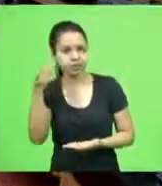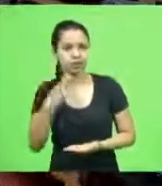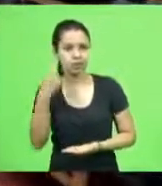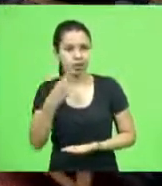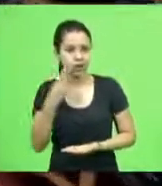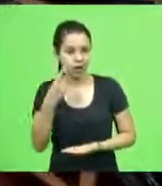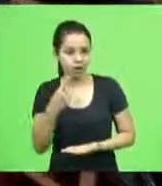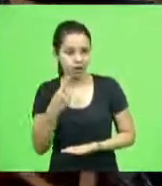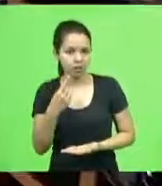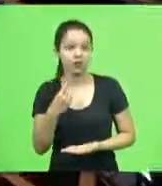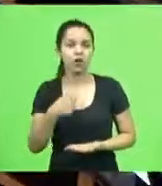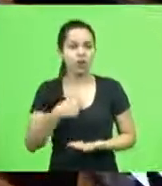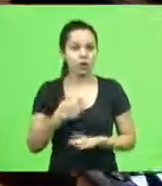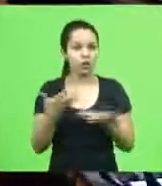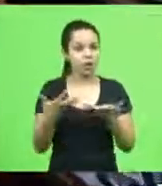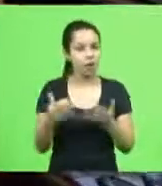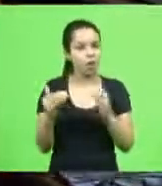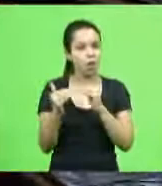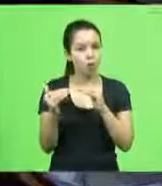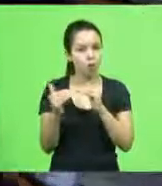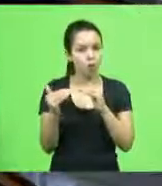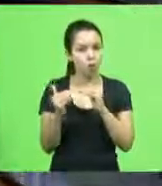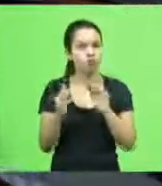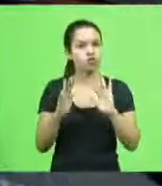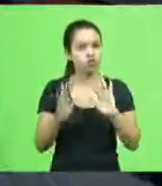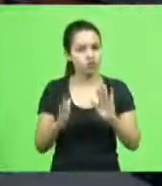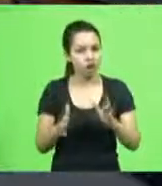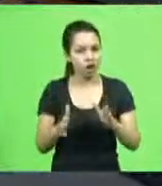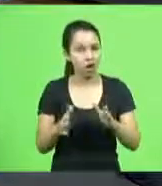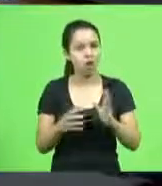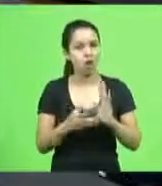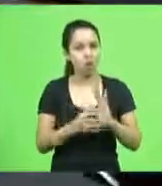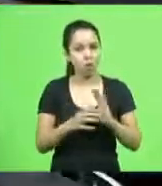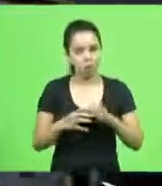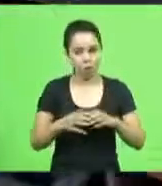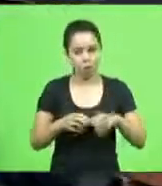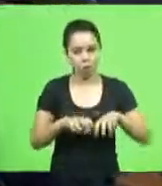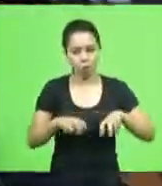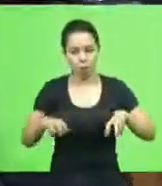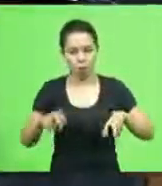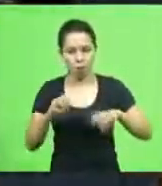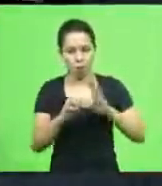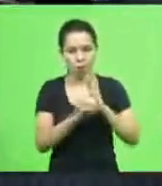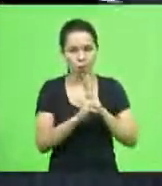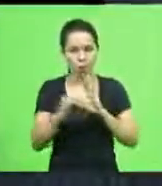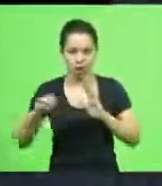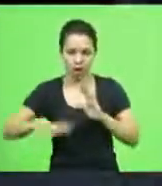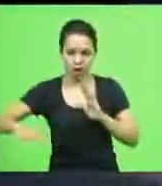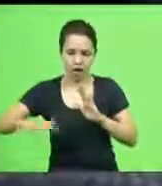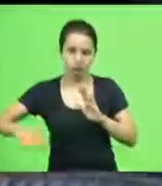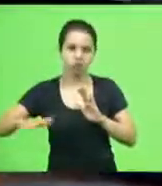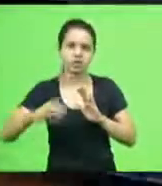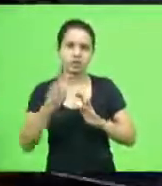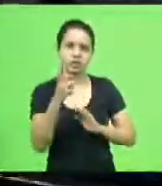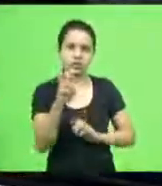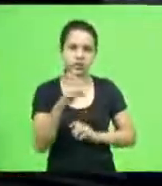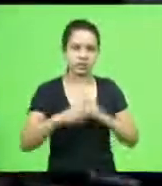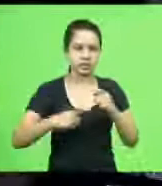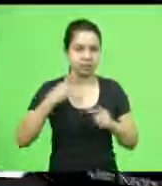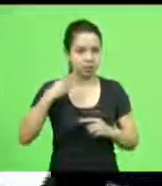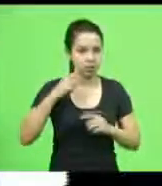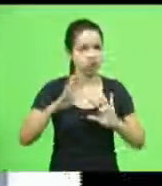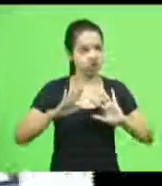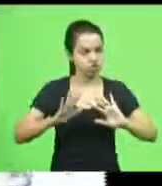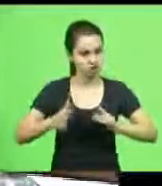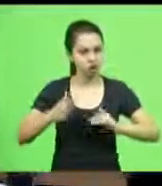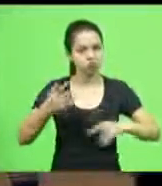manifestação nós fizemos essa discussão na bancada do oeste inclusive nós 15 deputados nós temos rodovias no oeste